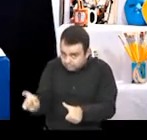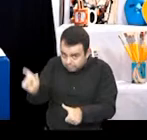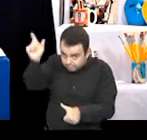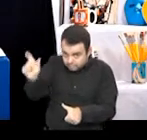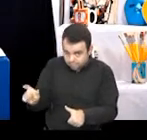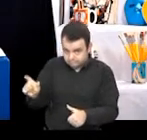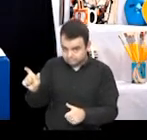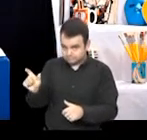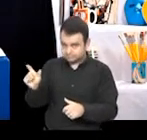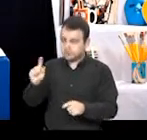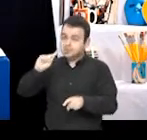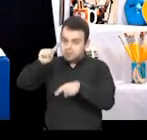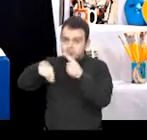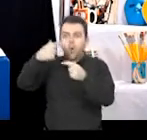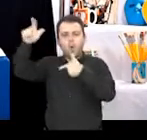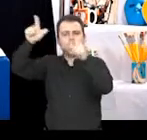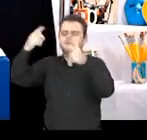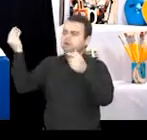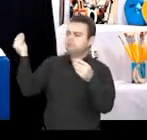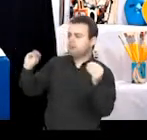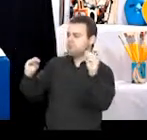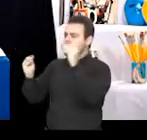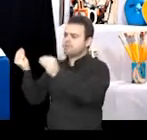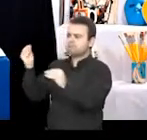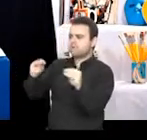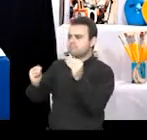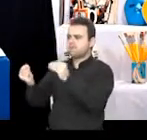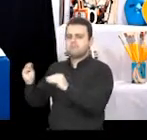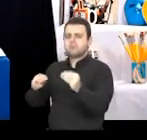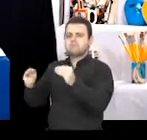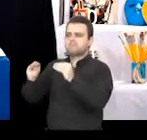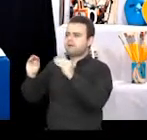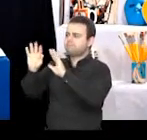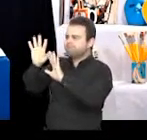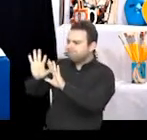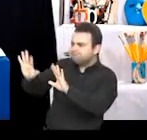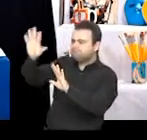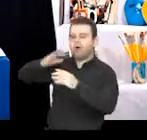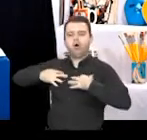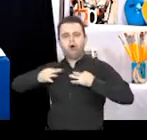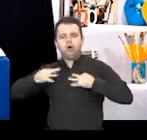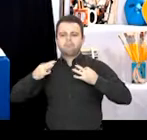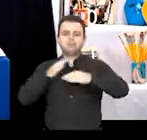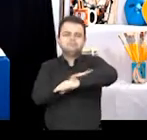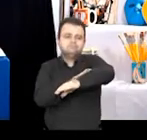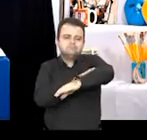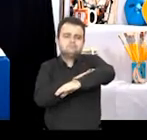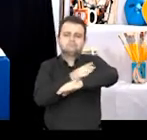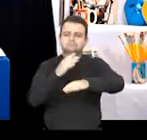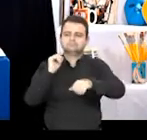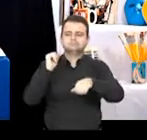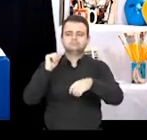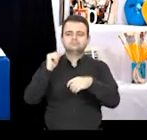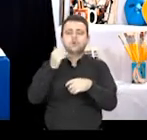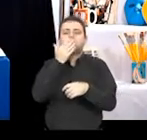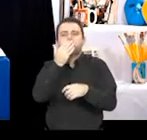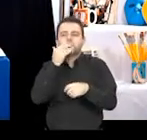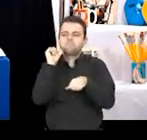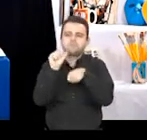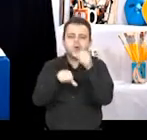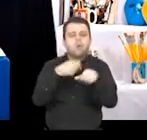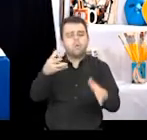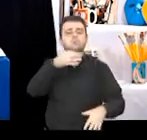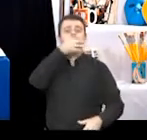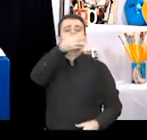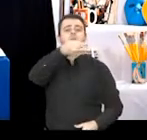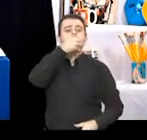principal e depois insira outros elementos, altere parte da forma, roupa, cor da pele, a partir do discurso